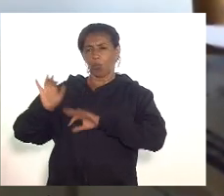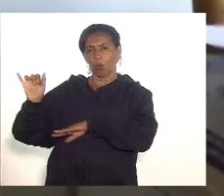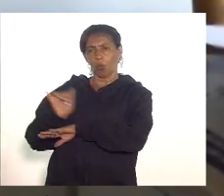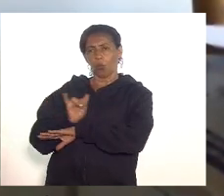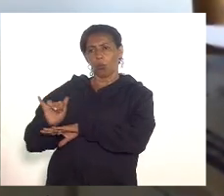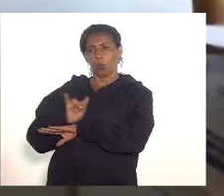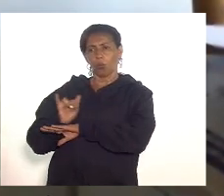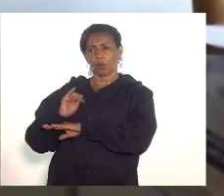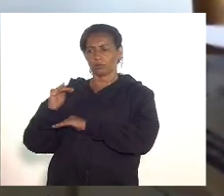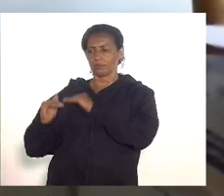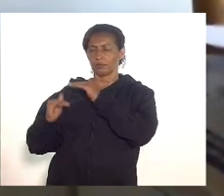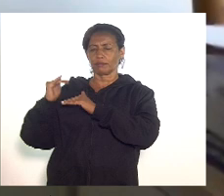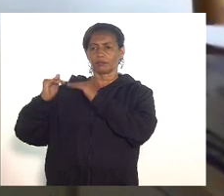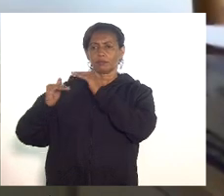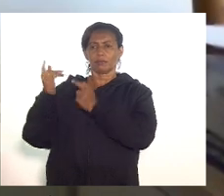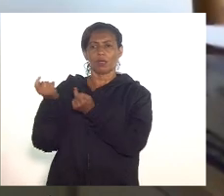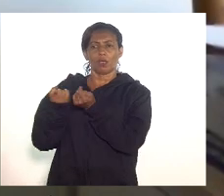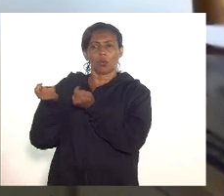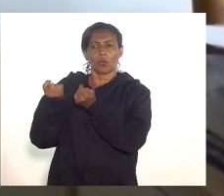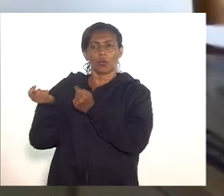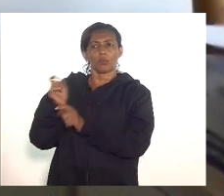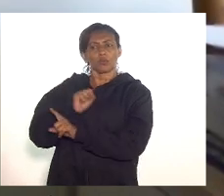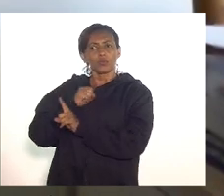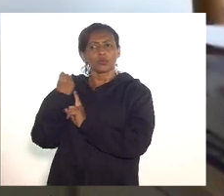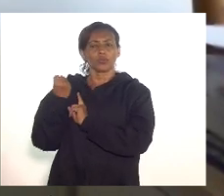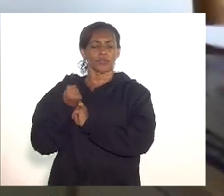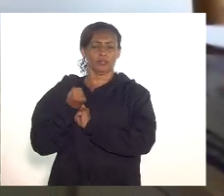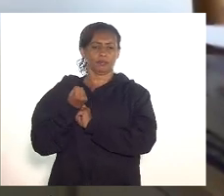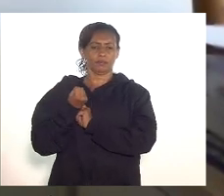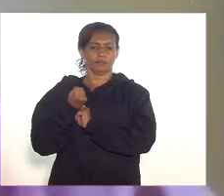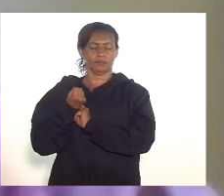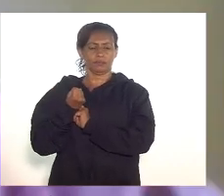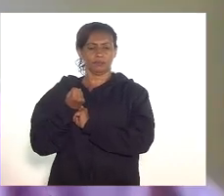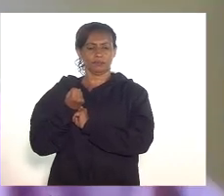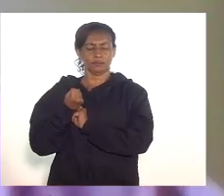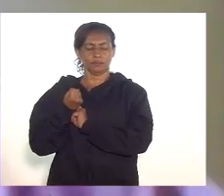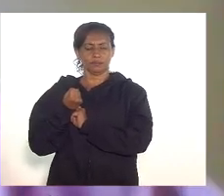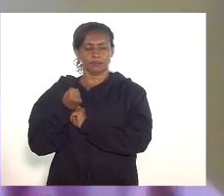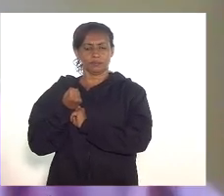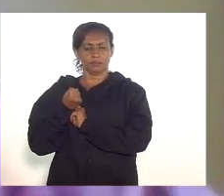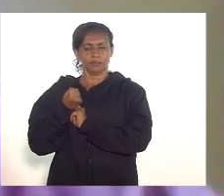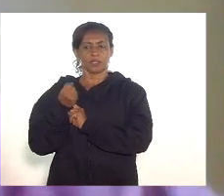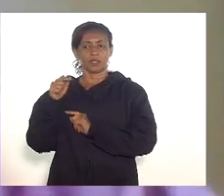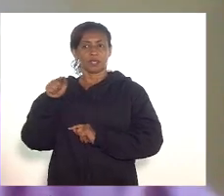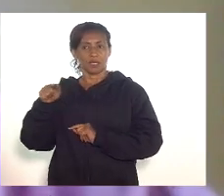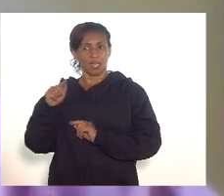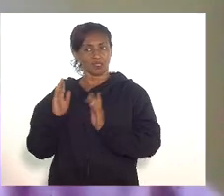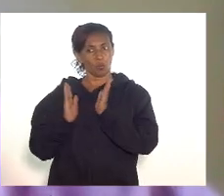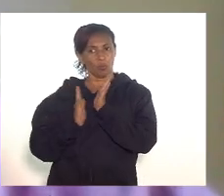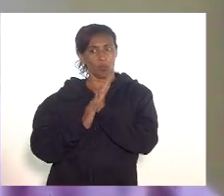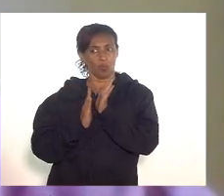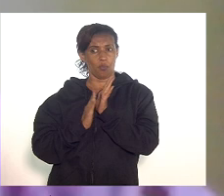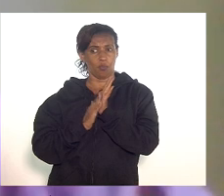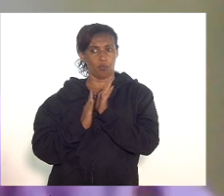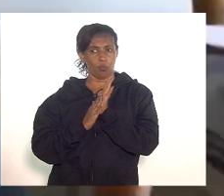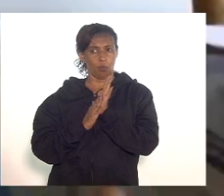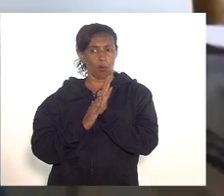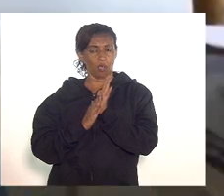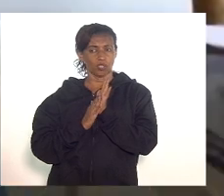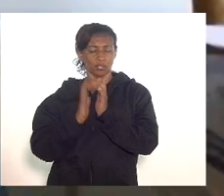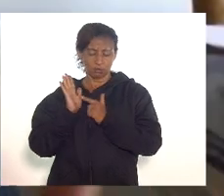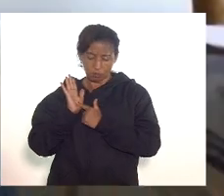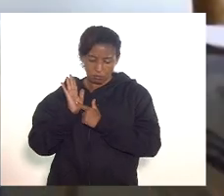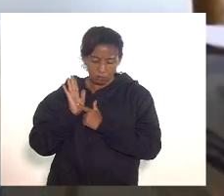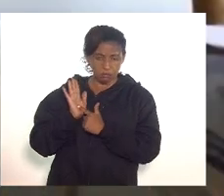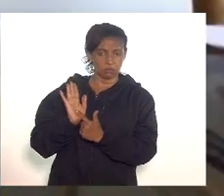de desenvolvimento econômico e social e que essas propostas falem